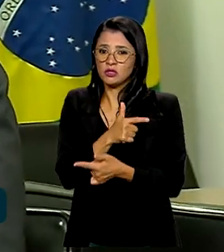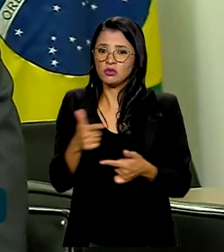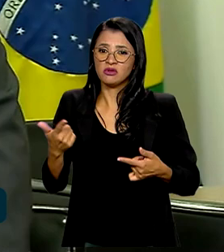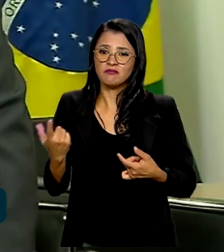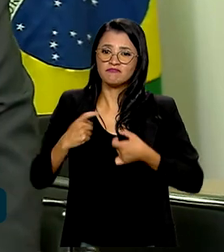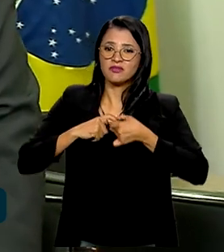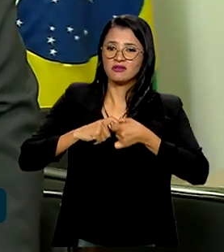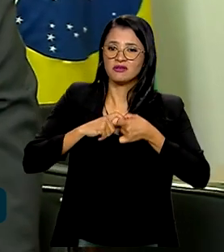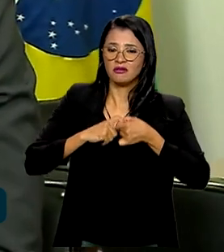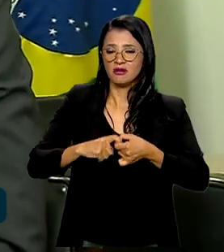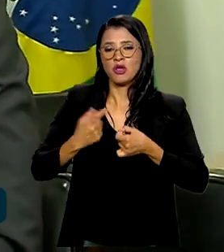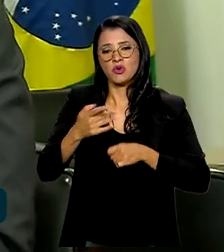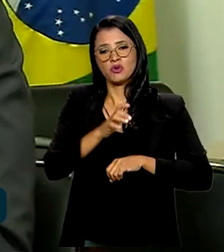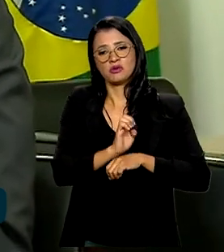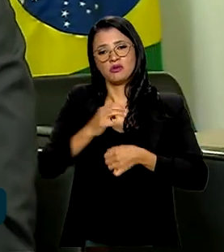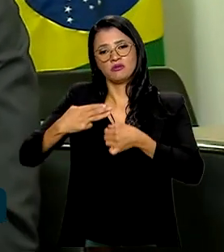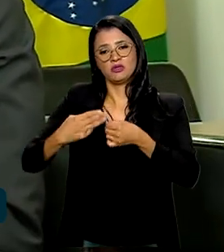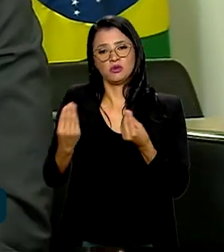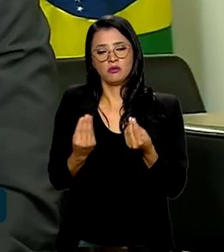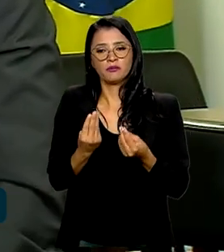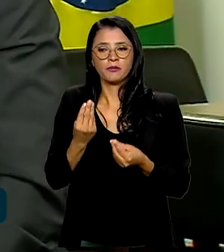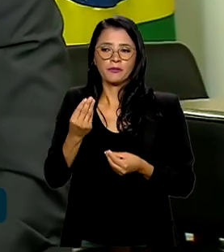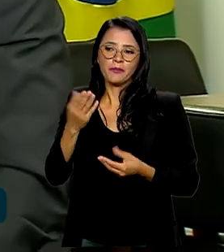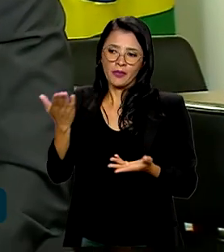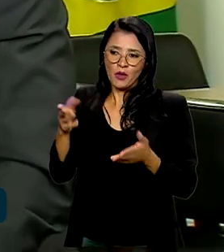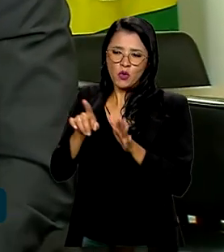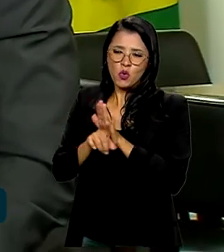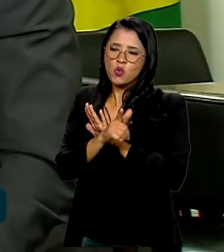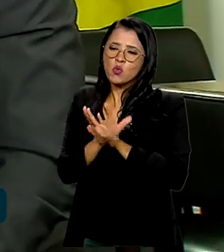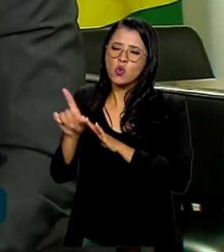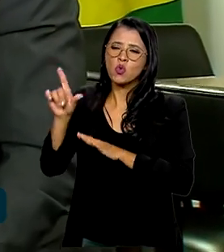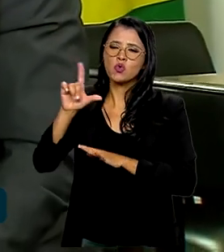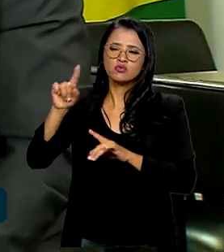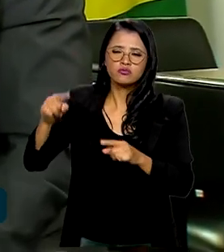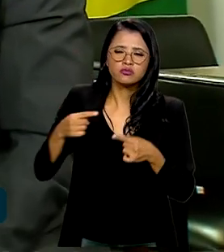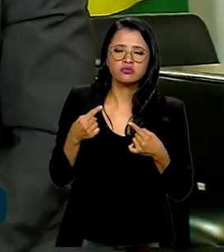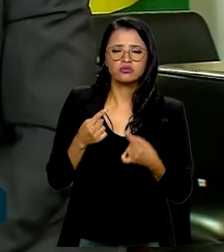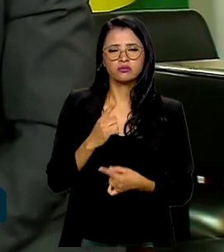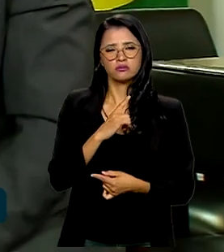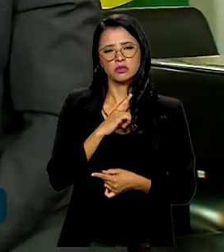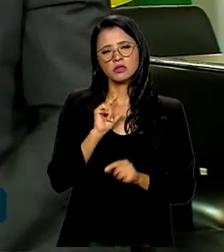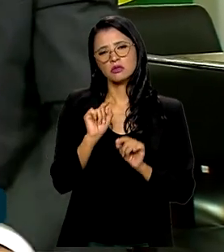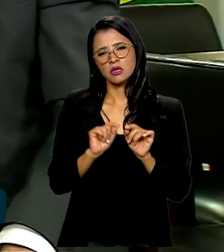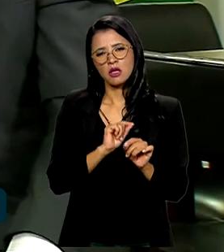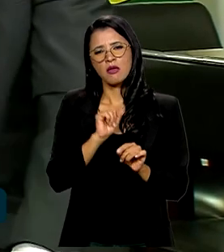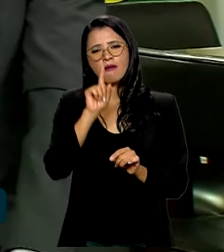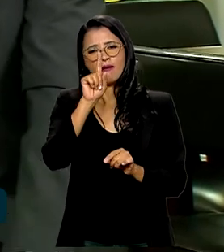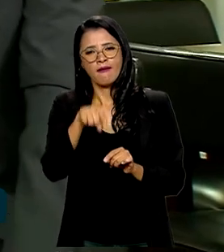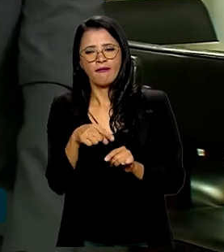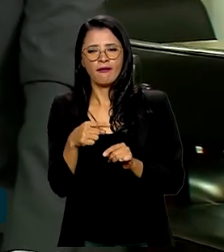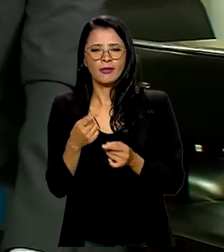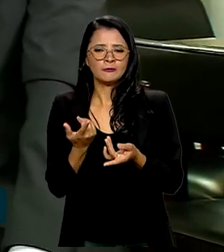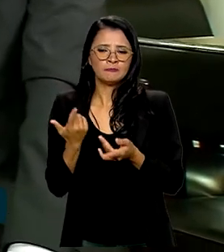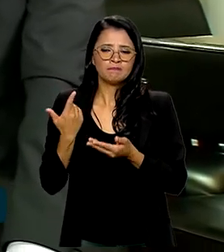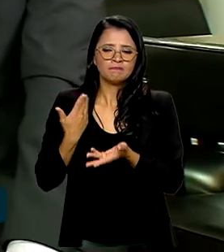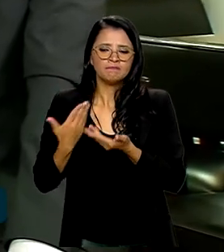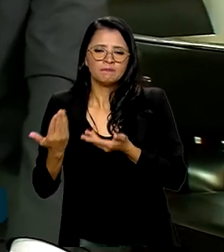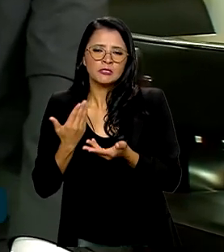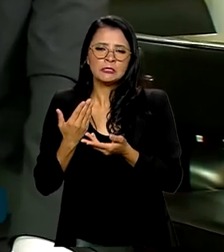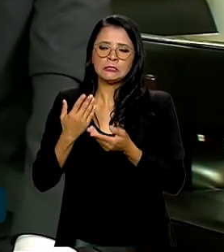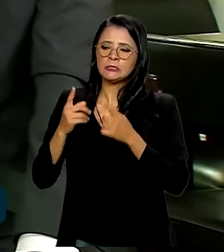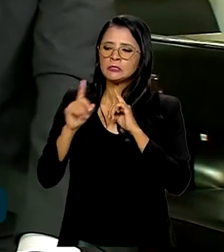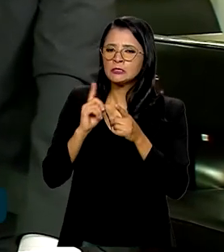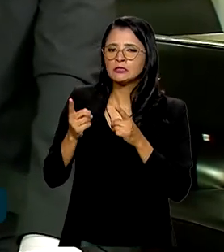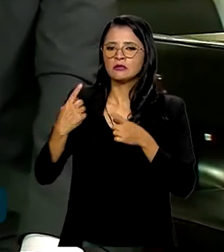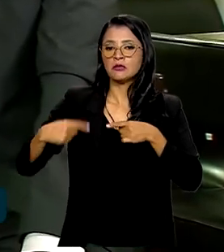estados e municípios. Ministro, outro desafio é construir esse diálogo do debate